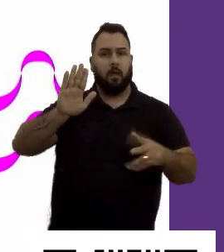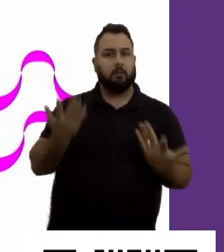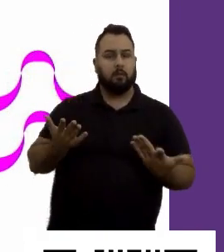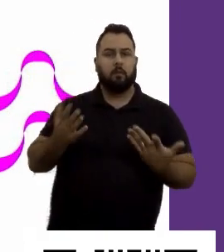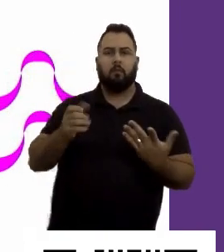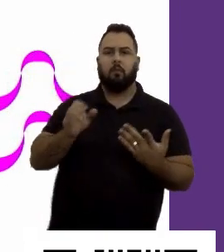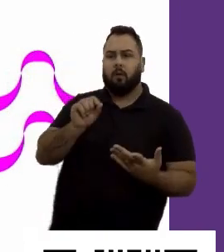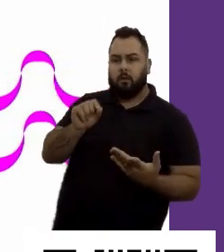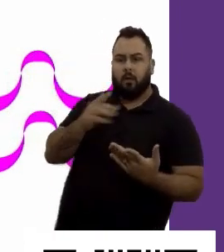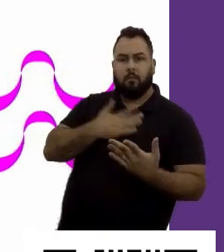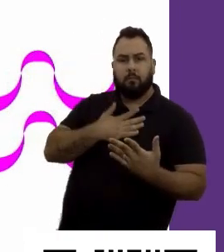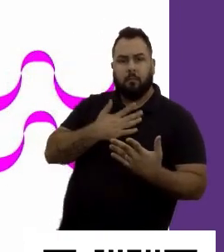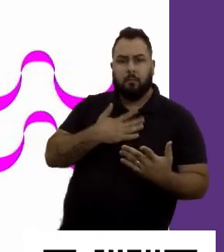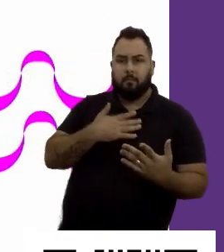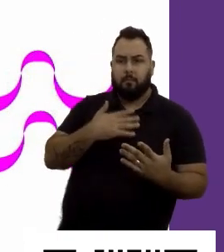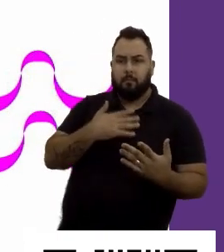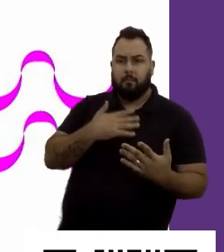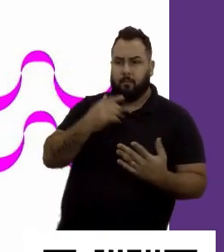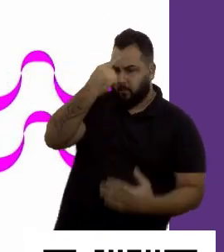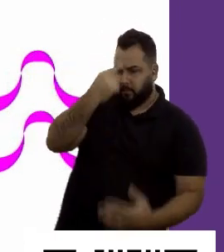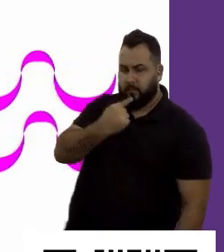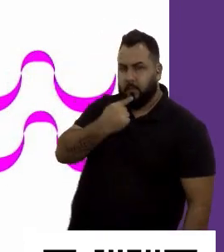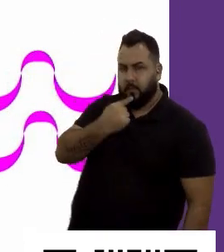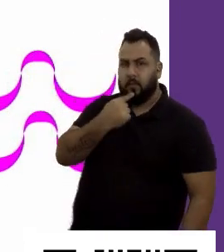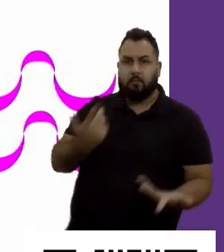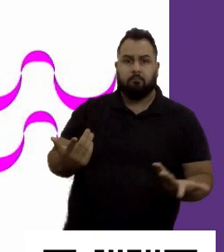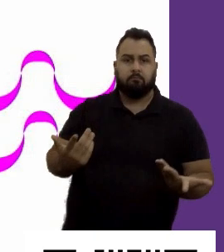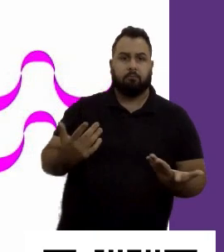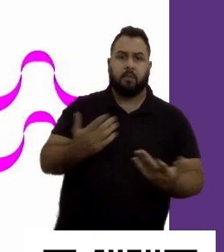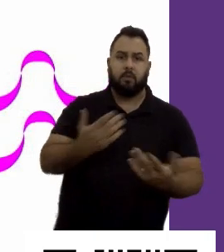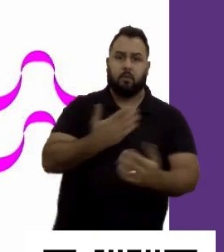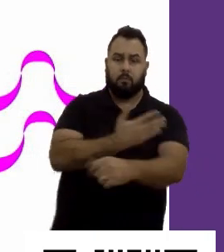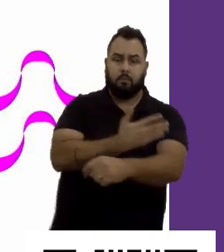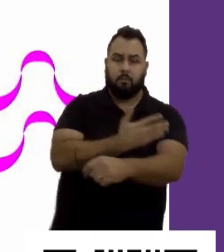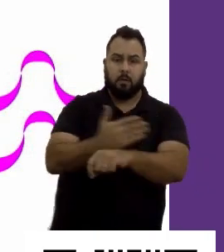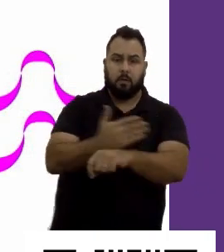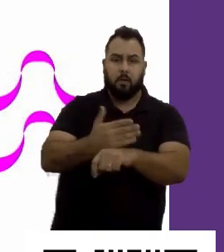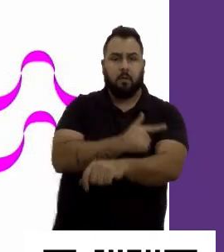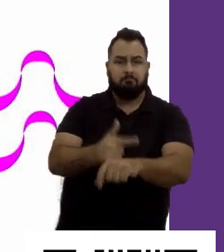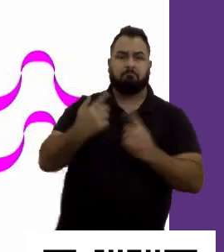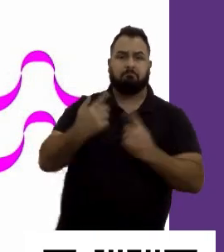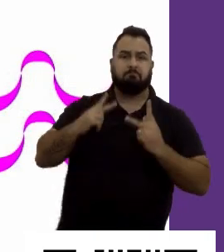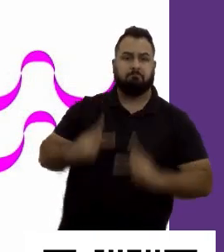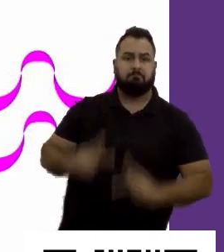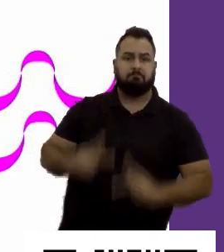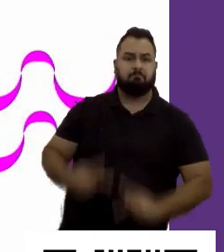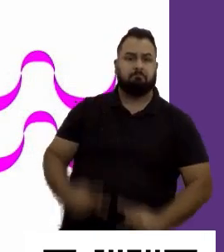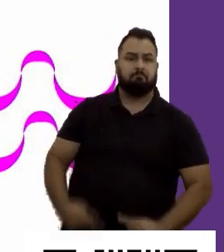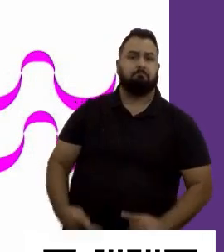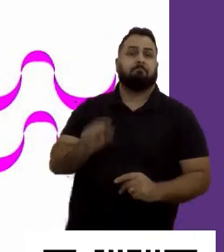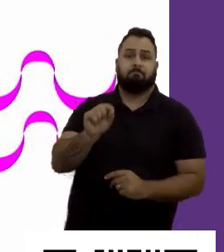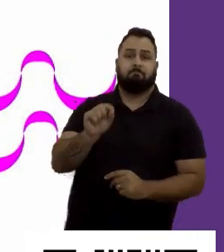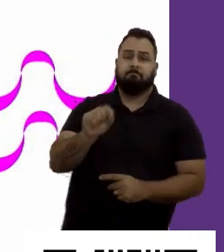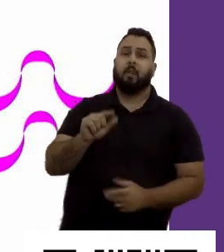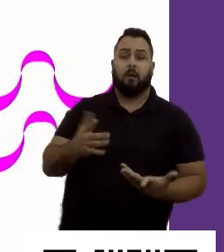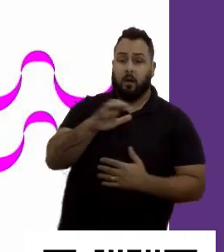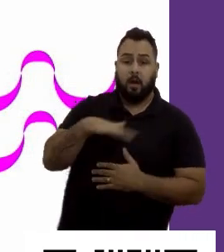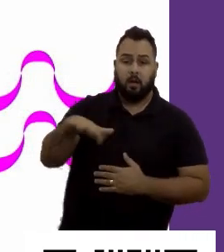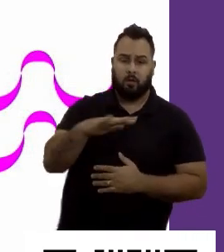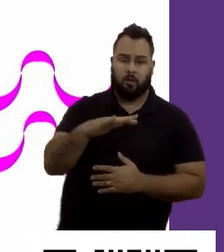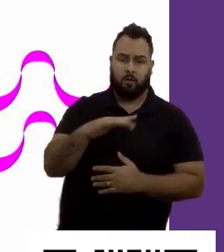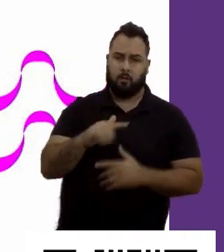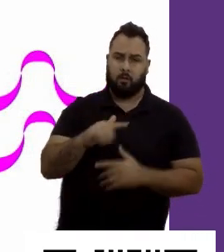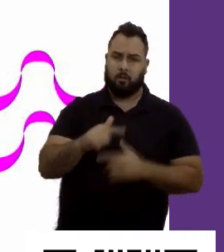perfil comportamental e entender quais são as funções, quais são os cargos que eu estou mais apto, quais são as